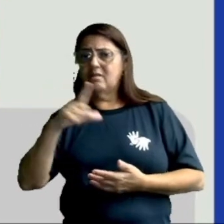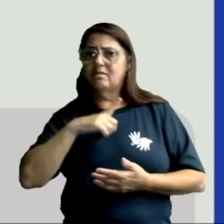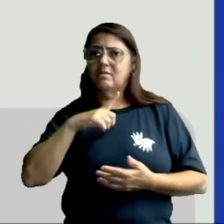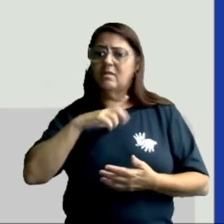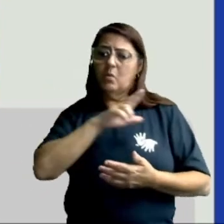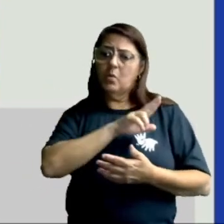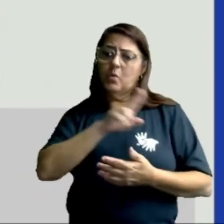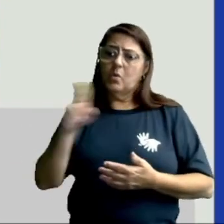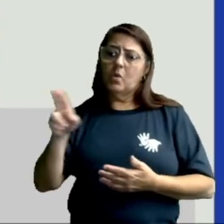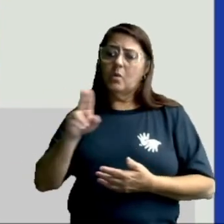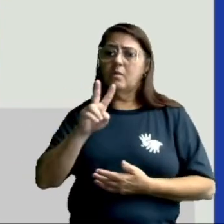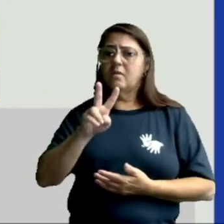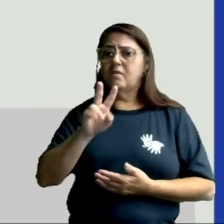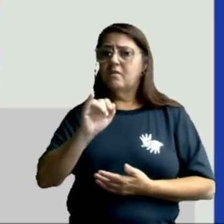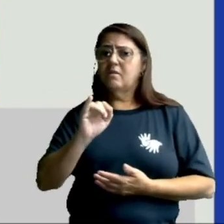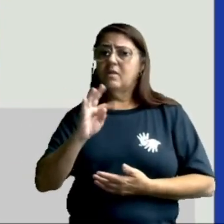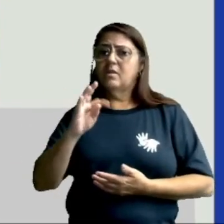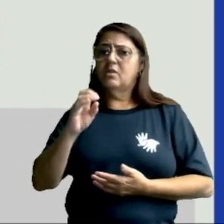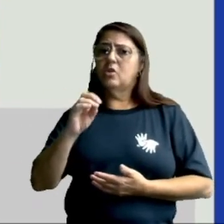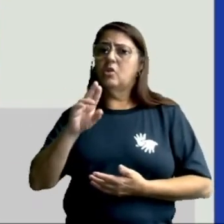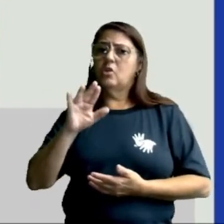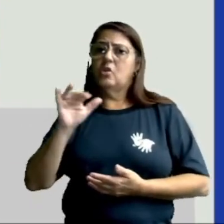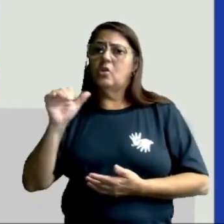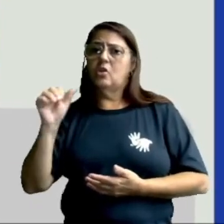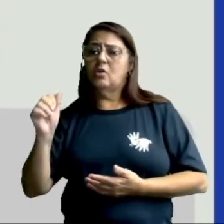água, é uma planta que cresce na água.